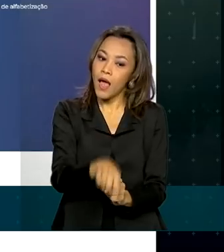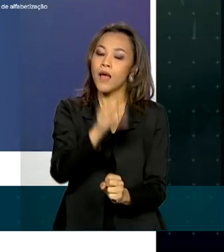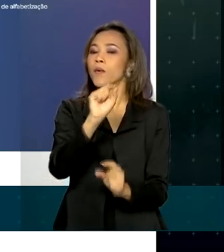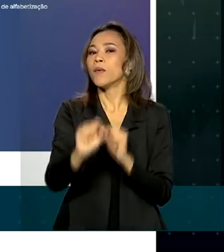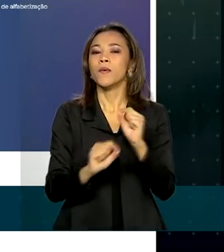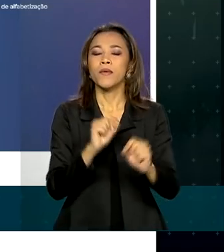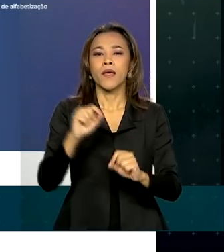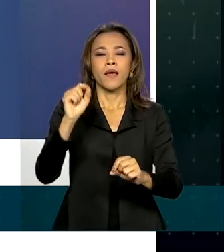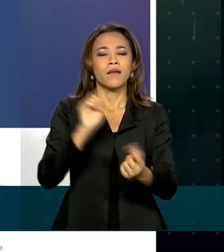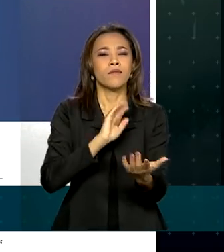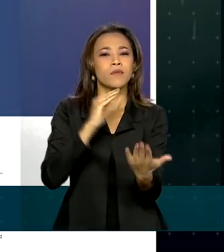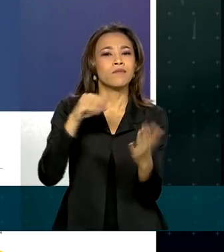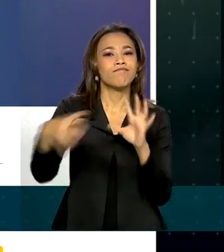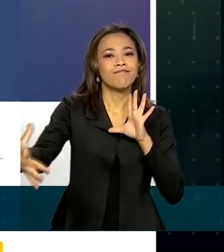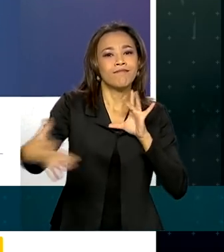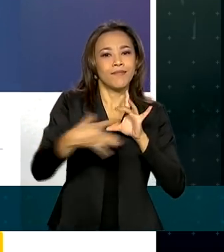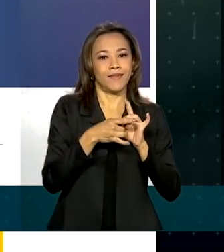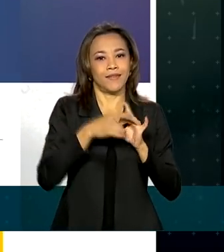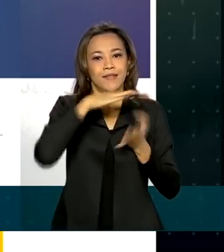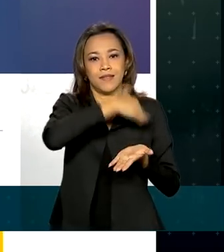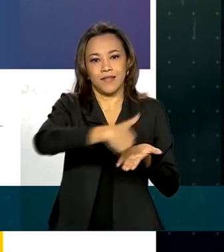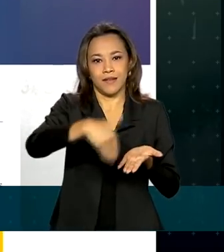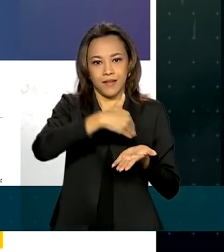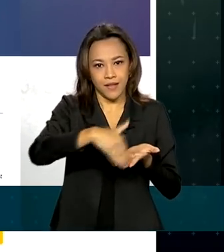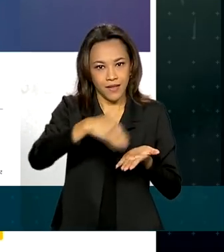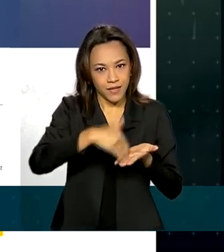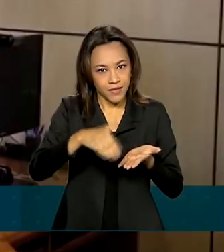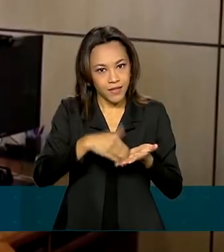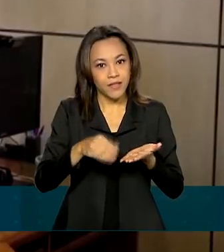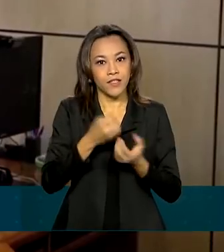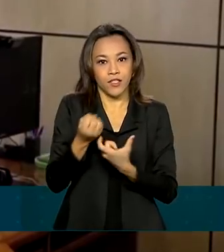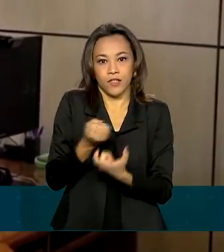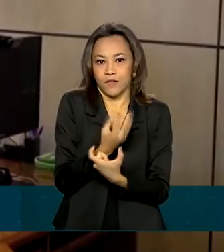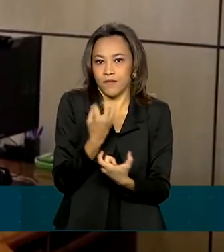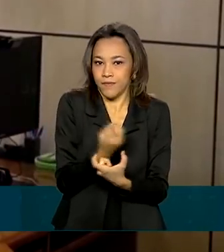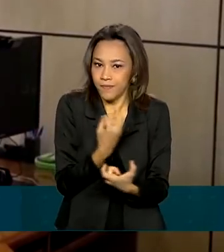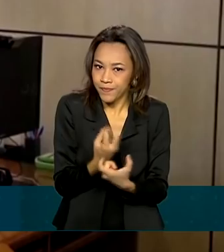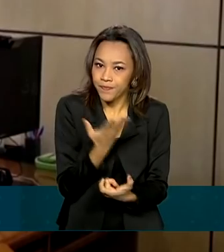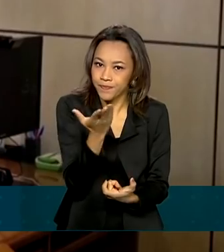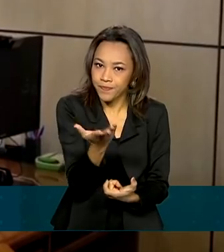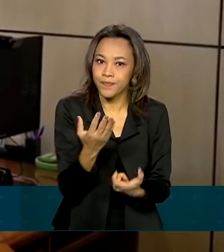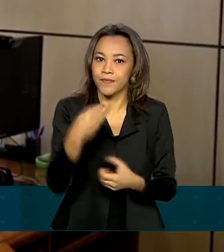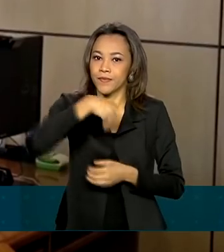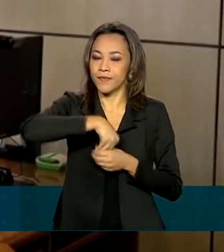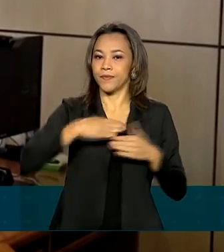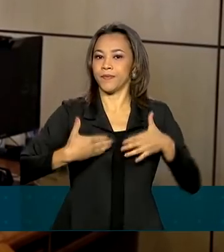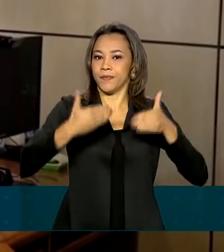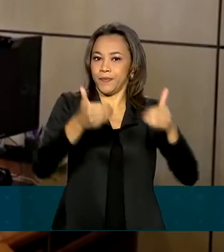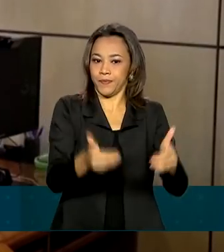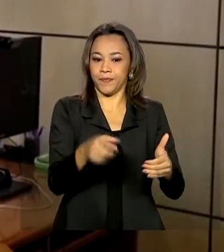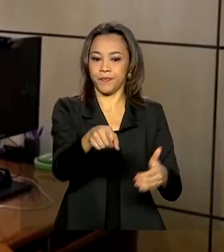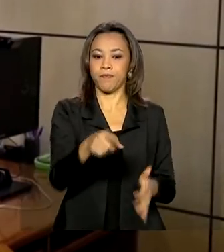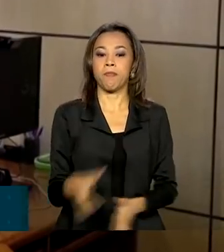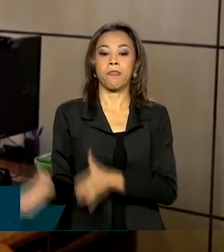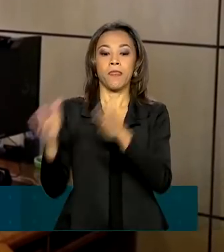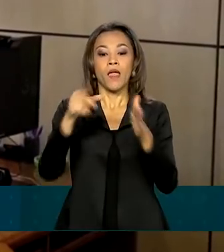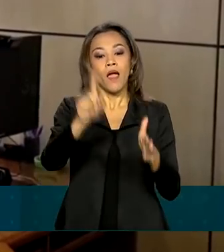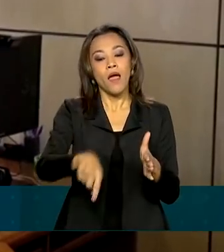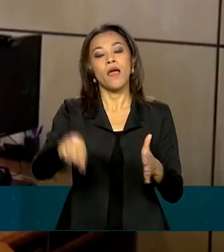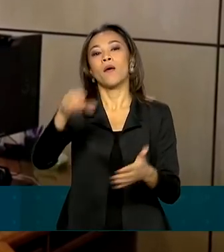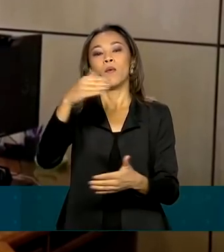Tempo de Aprender, da Secretaria de Alfabetização. Trata-se de um curso de alfabetização